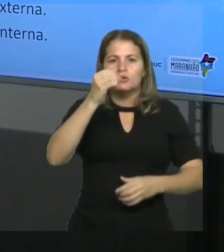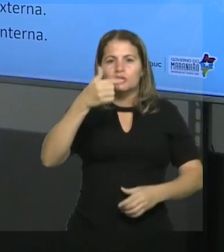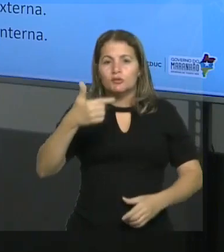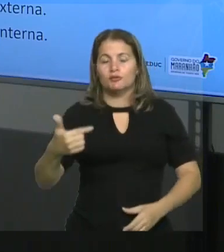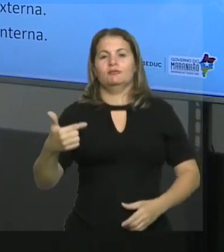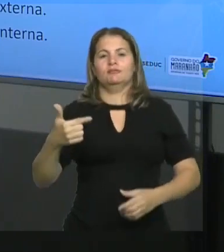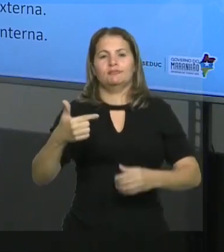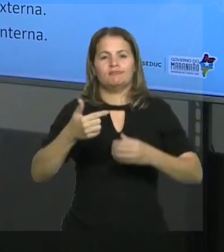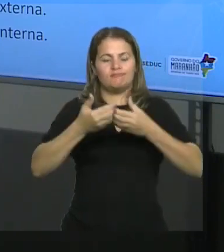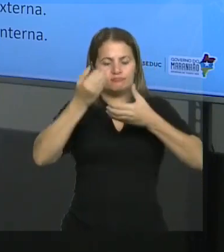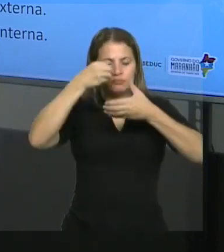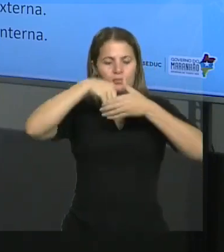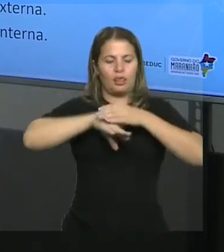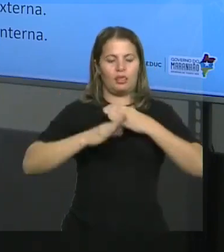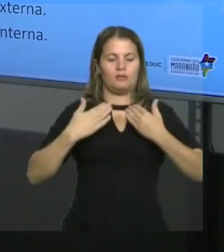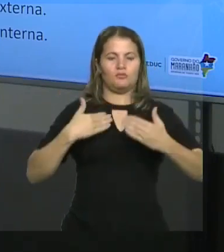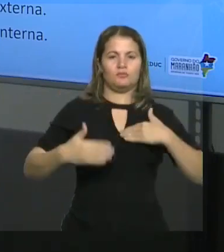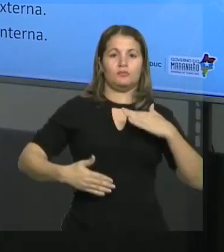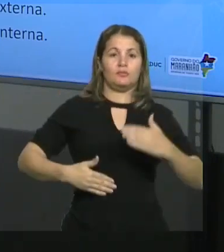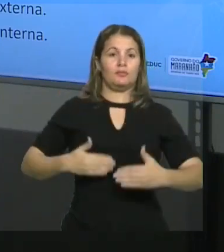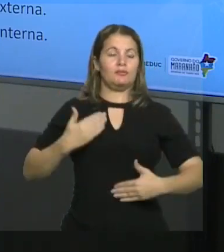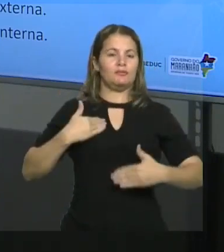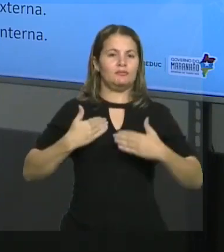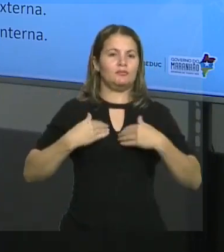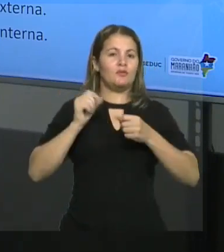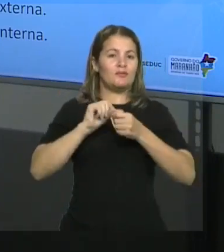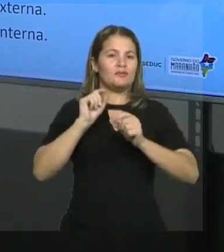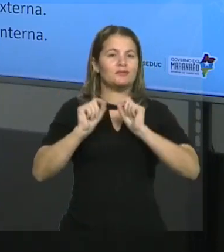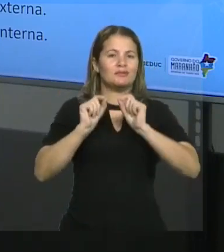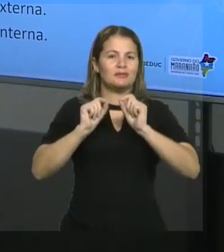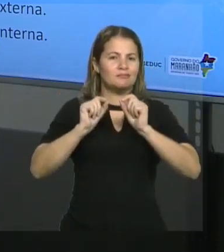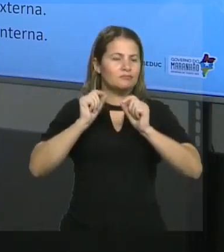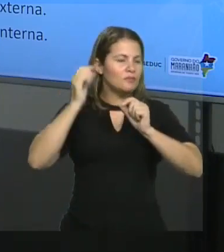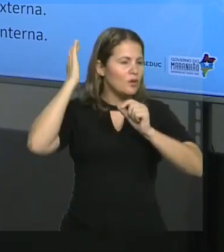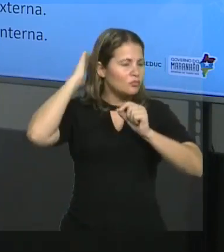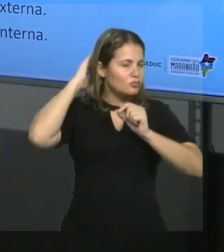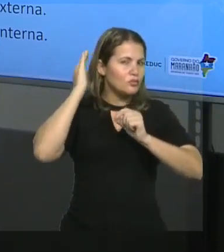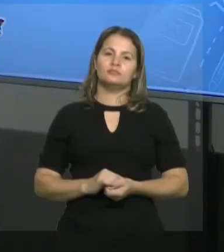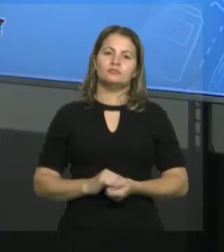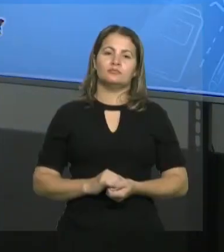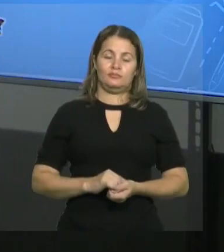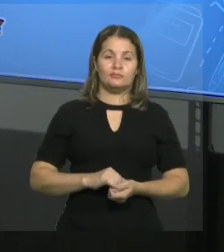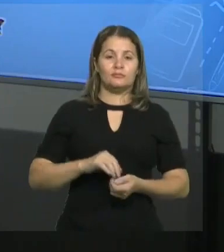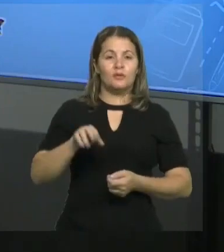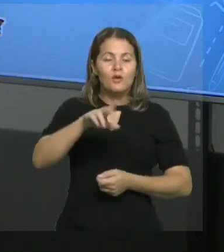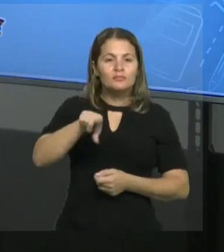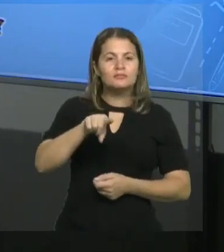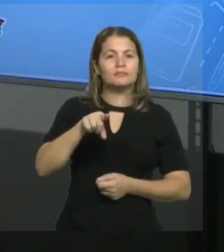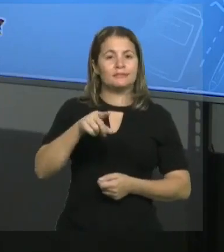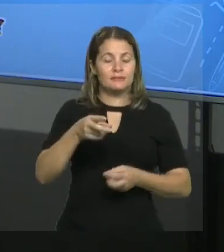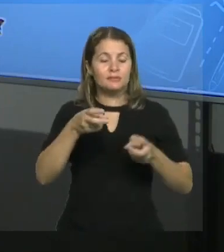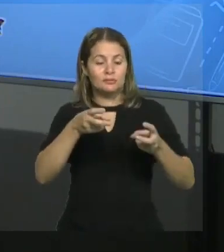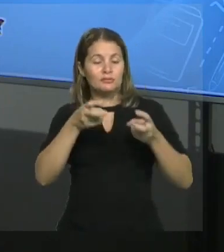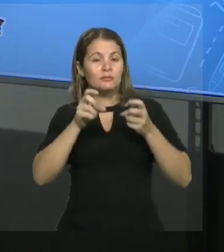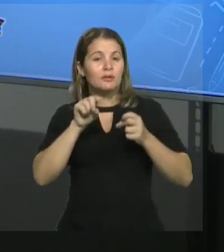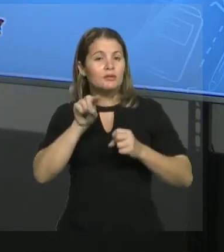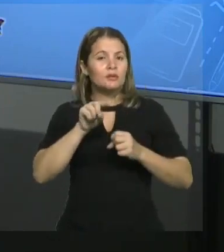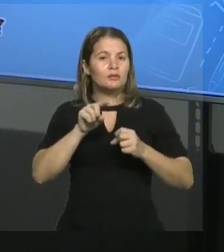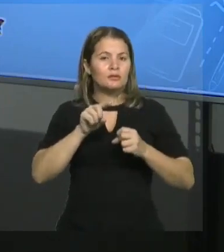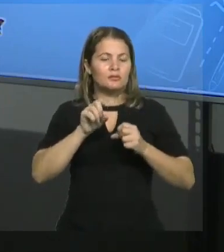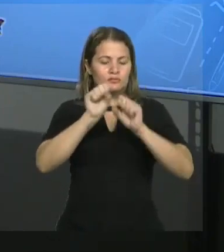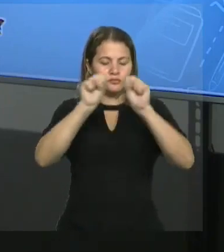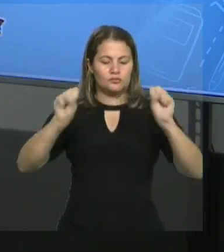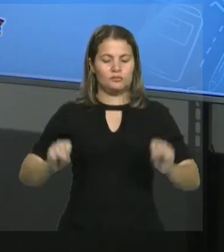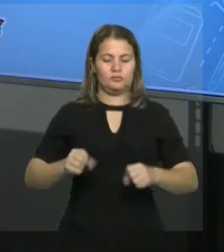Isso estimula o bulbo a aumentar o ritmo respiratório. Pessoal, então a gente está vendo aqui o sistema respiratório.